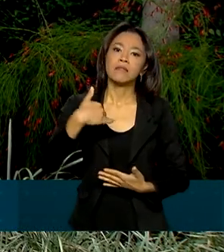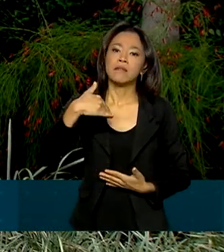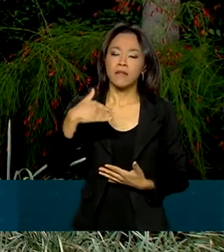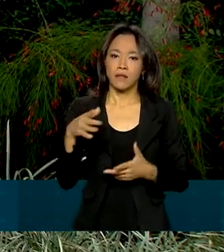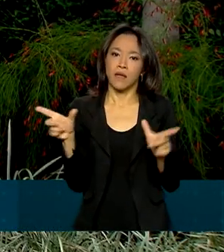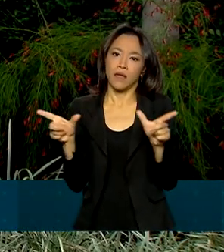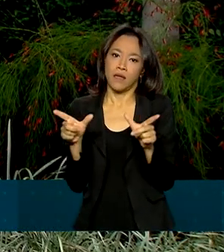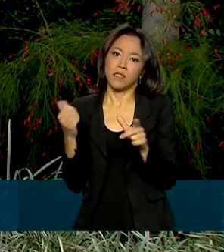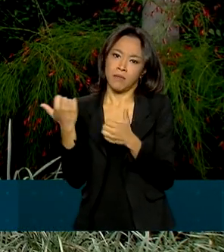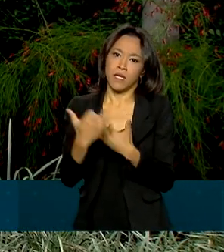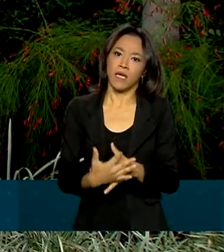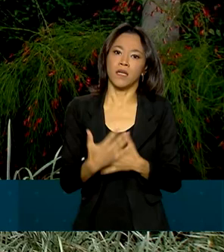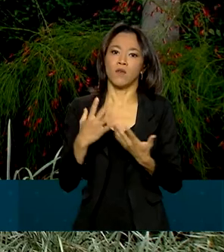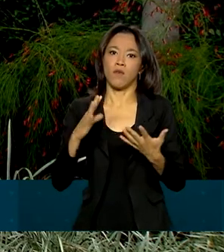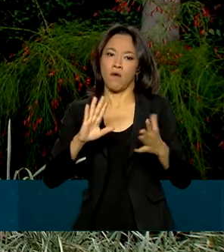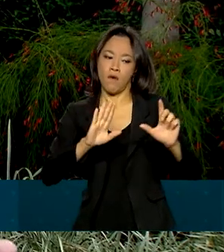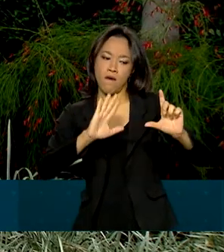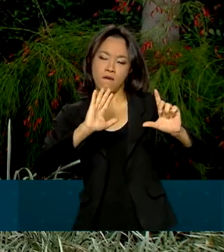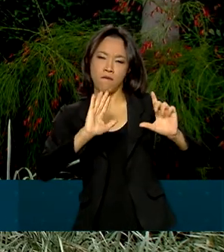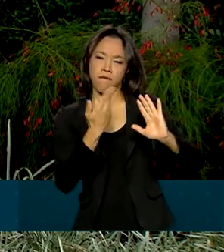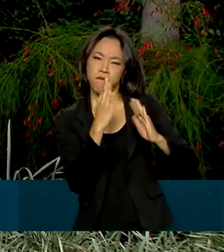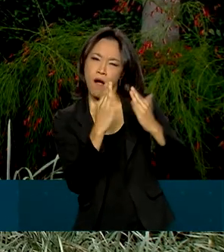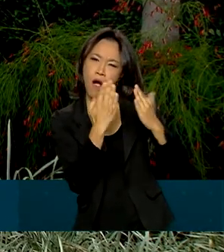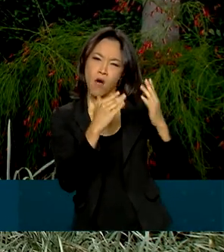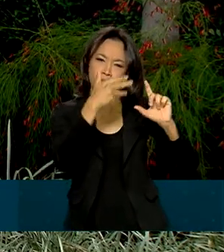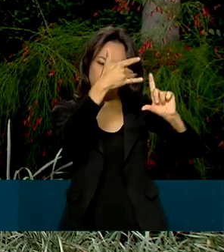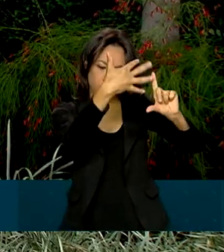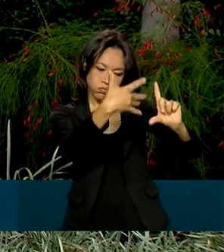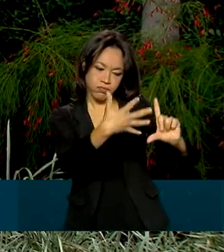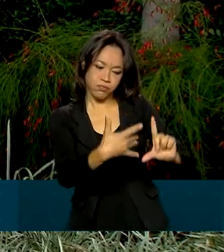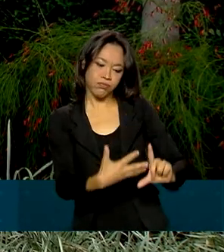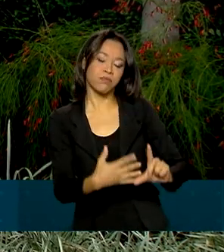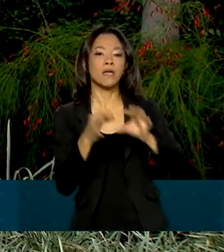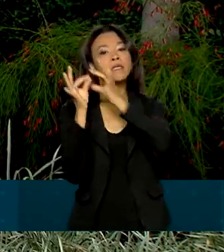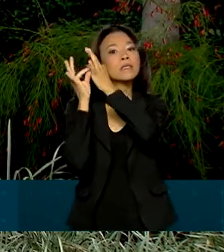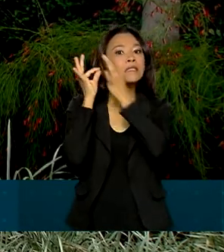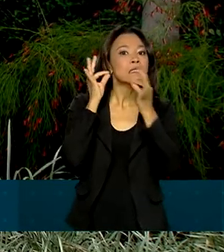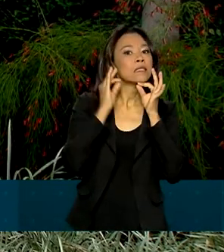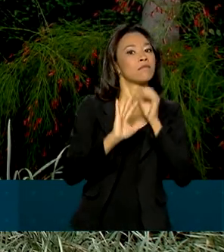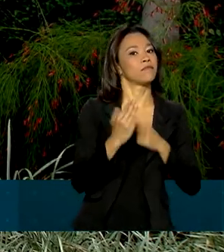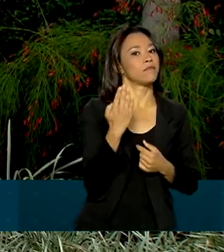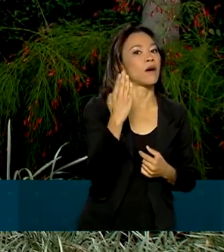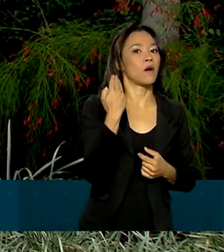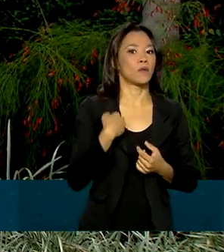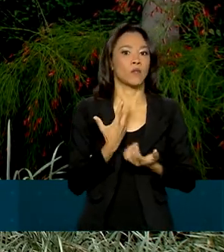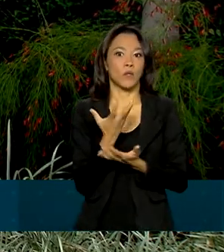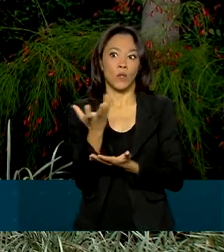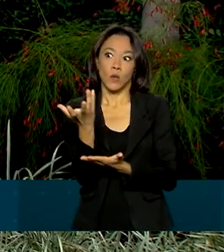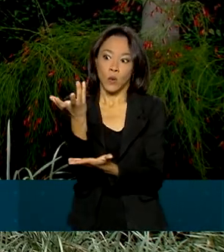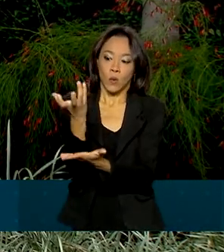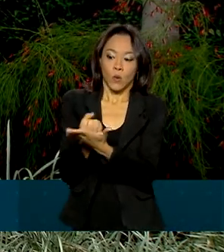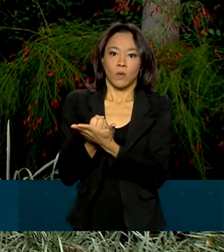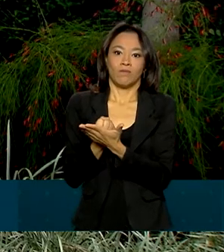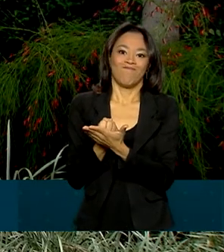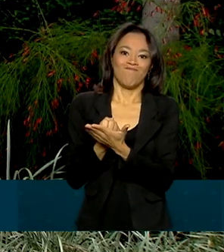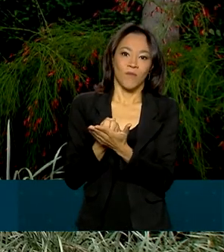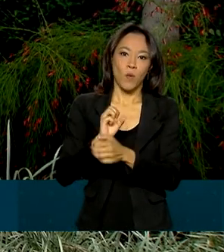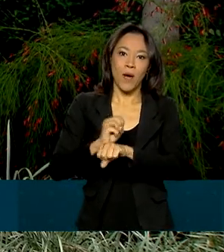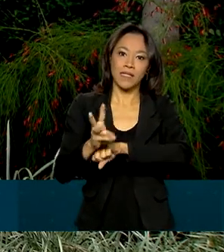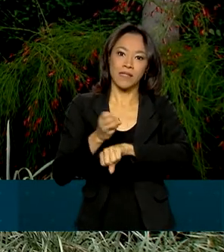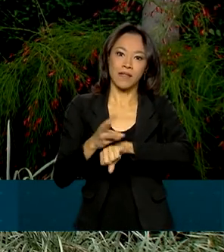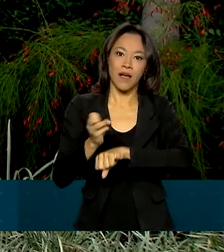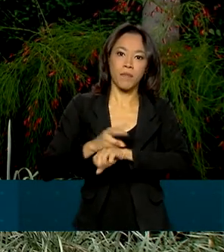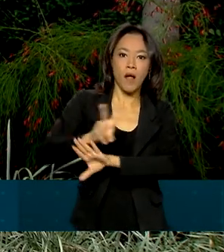a criação de falsas páginas e centrais de atendimento na internet, WhatsApp clonado e perfis falsos para